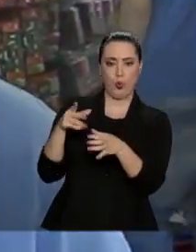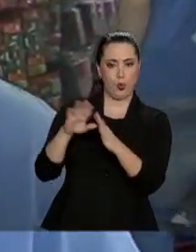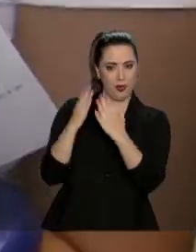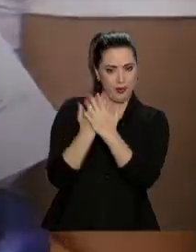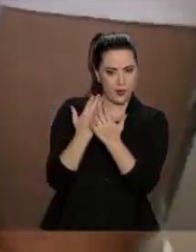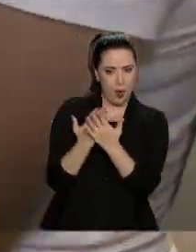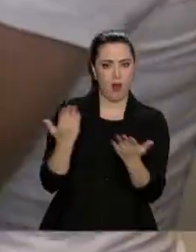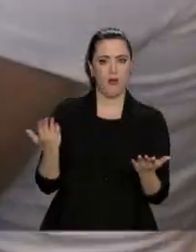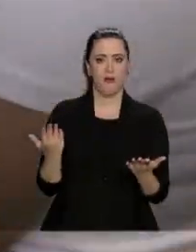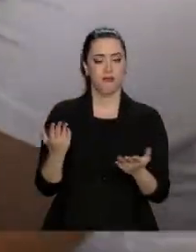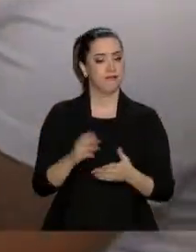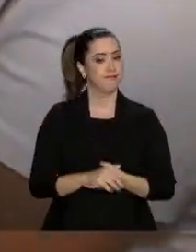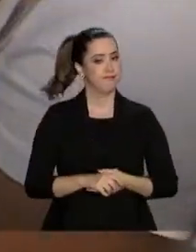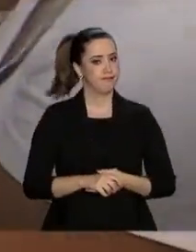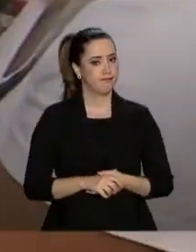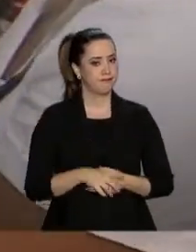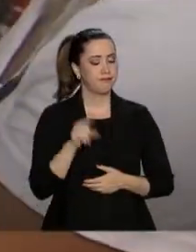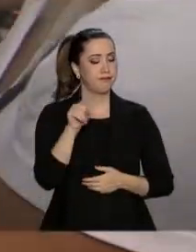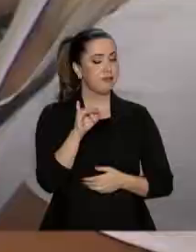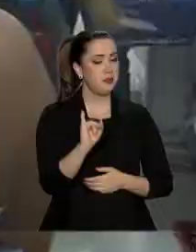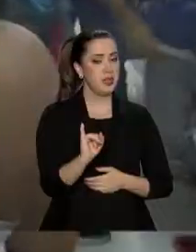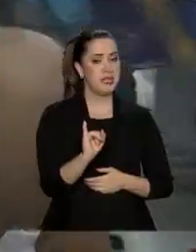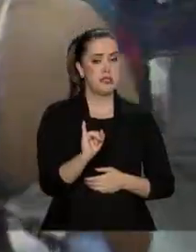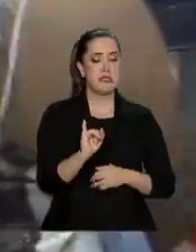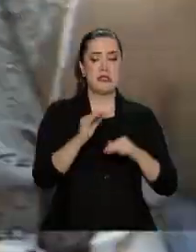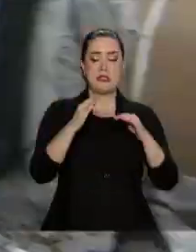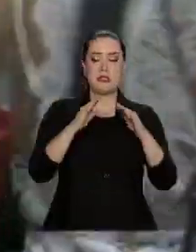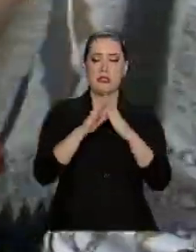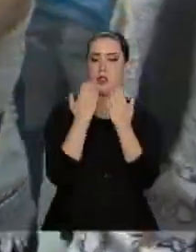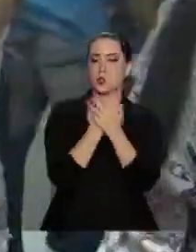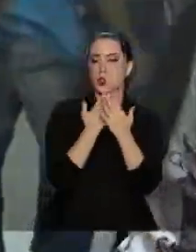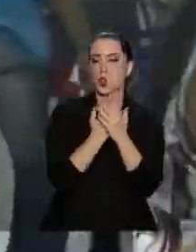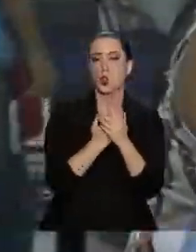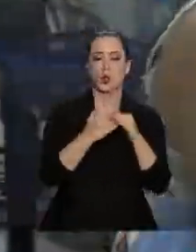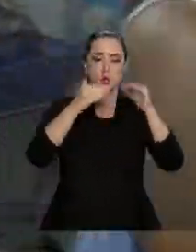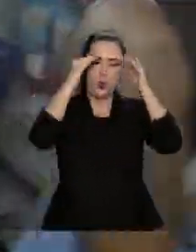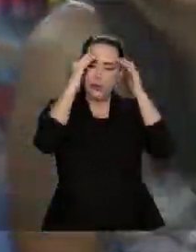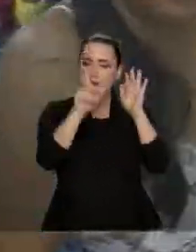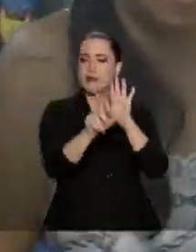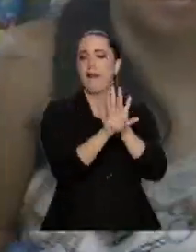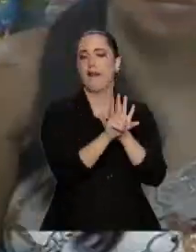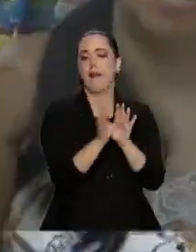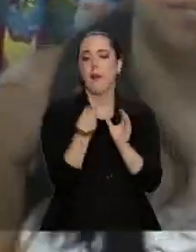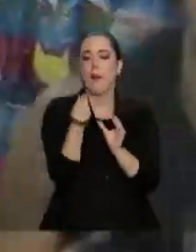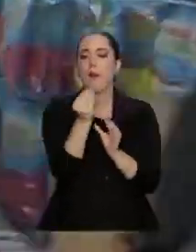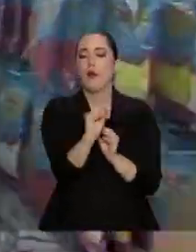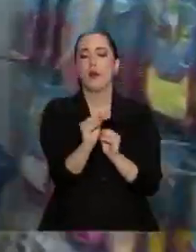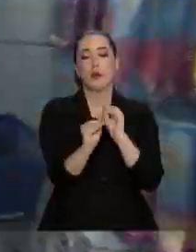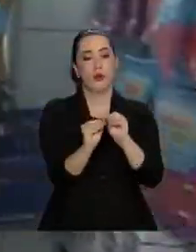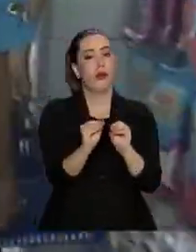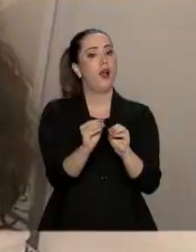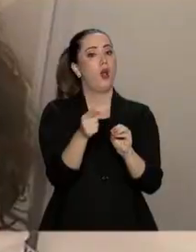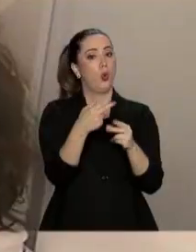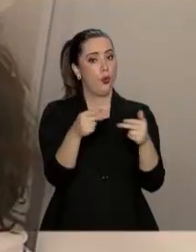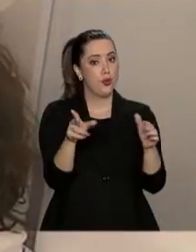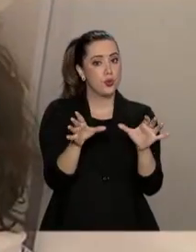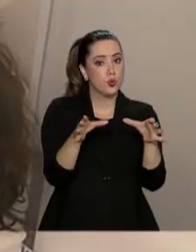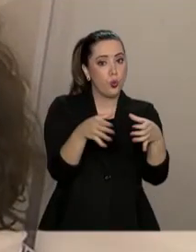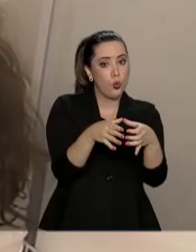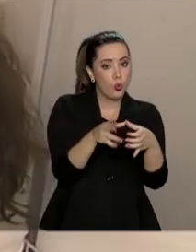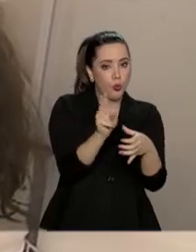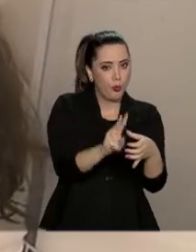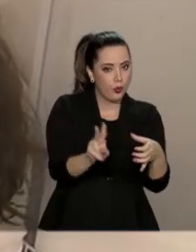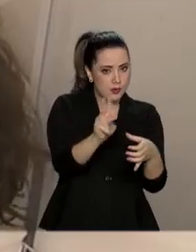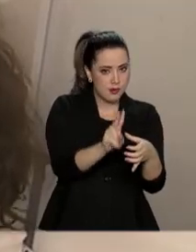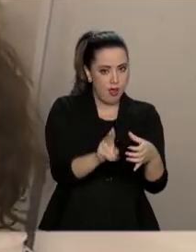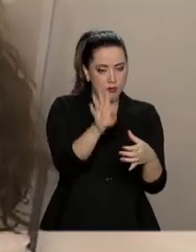e não do aluno. A escola que descumprir a legislação e colocar material coletivo na lista de compra está sujeita à multa, que varia de